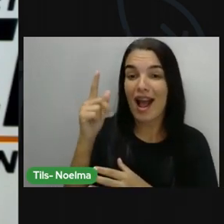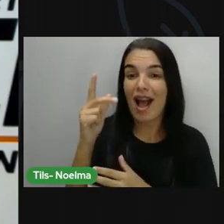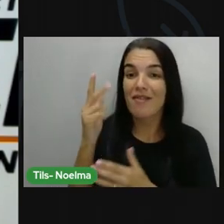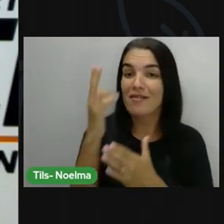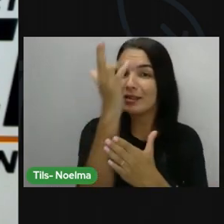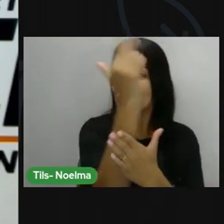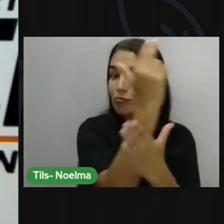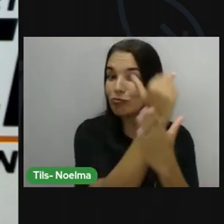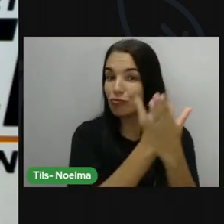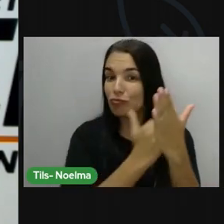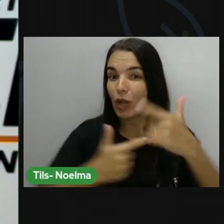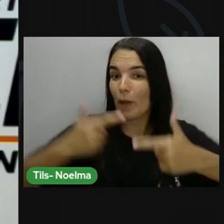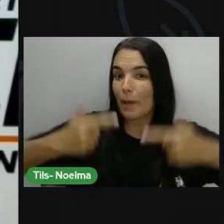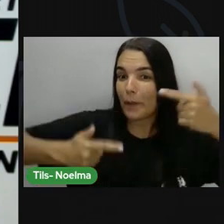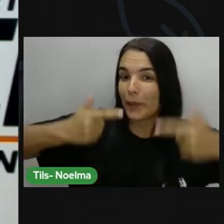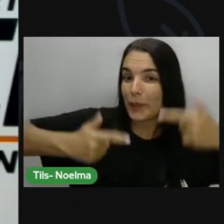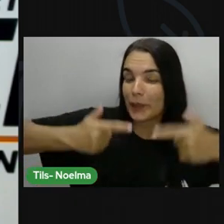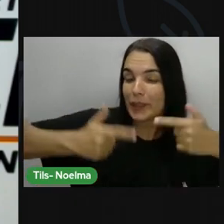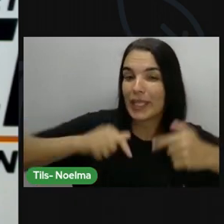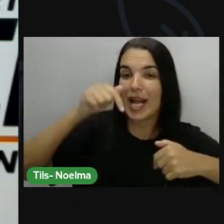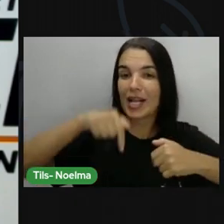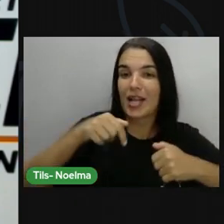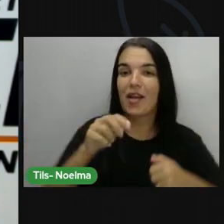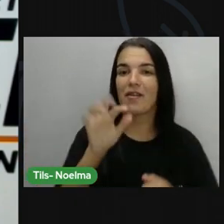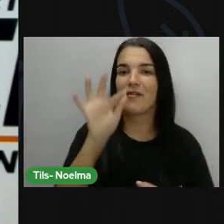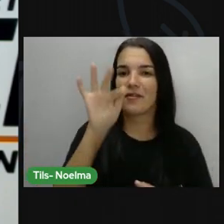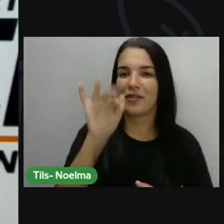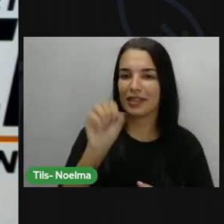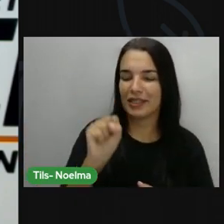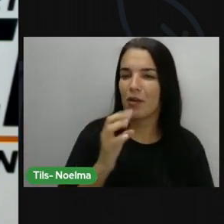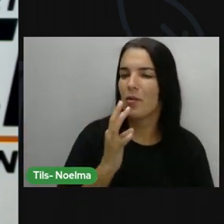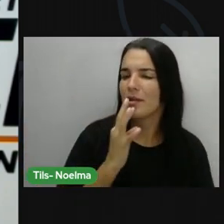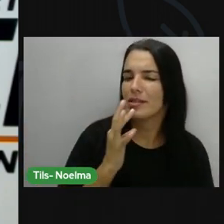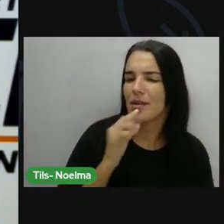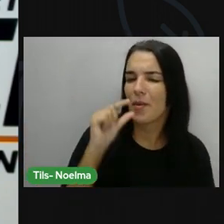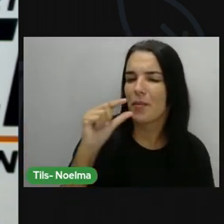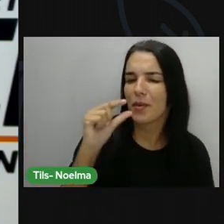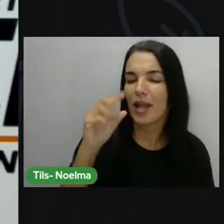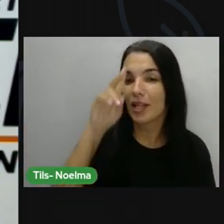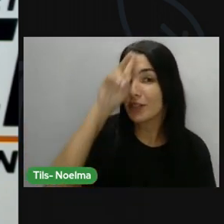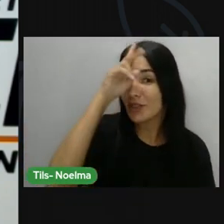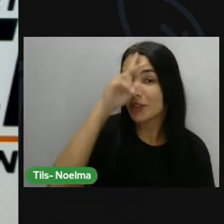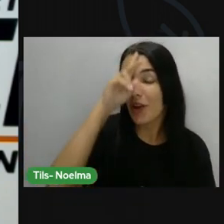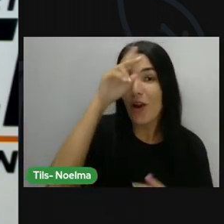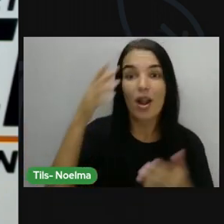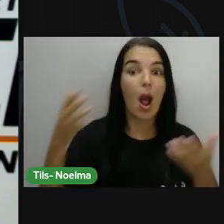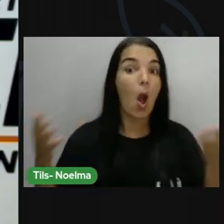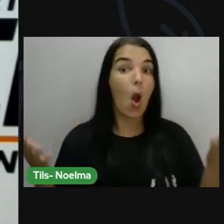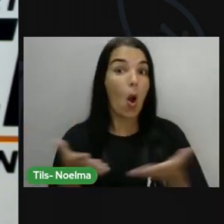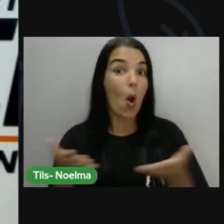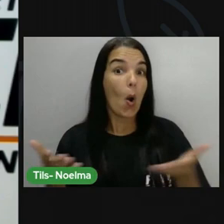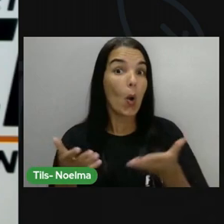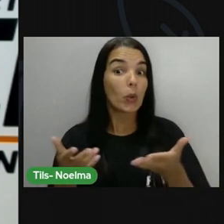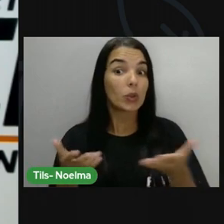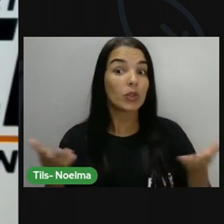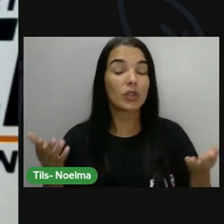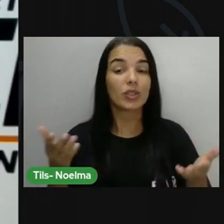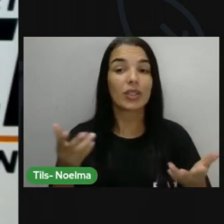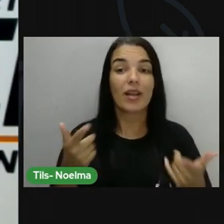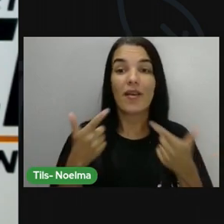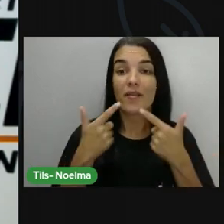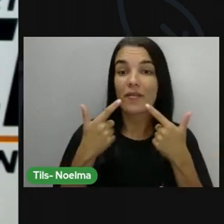Santana, geopolítica de Pera de Santana, conhecemos um pouquinho da história de Pera de Santana e hoje nós iremos falar